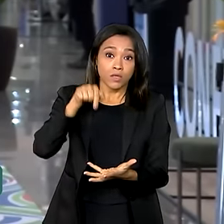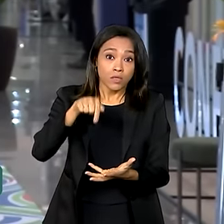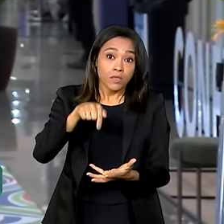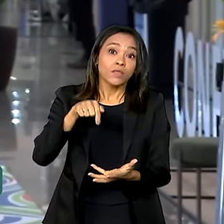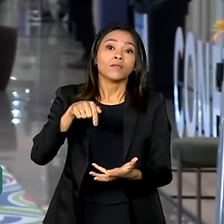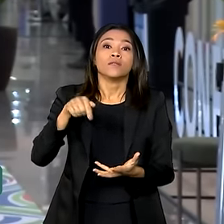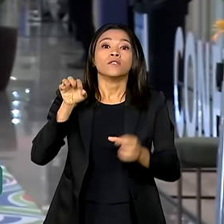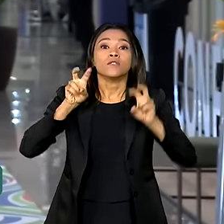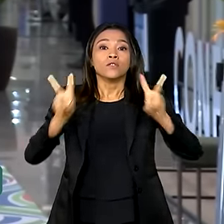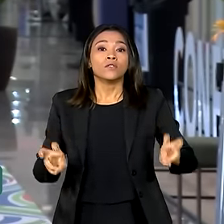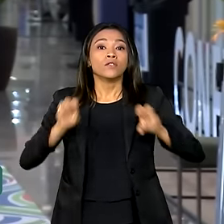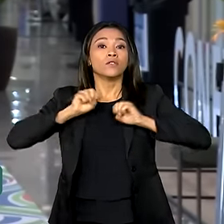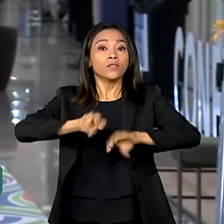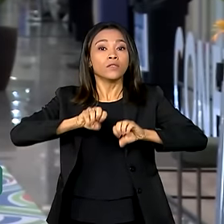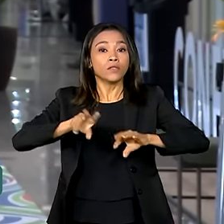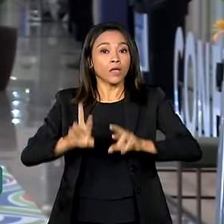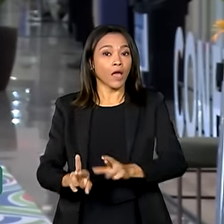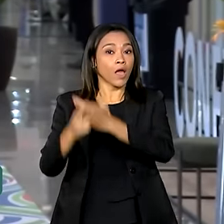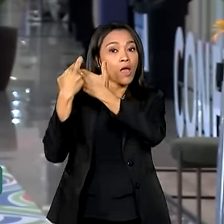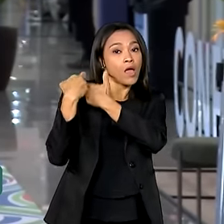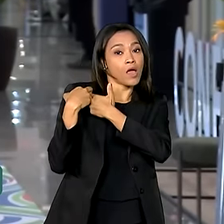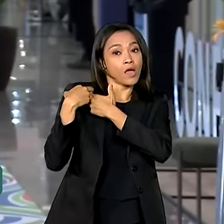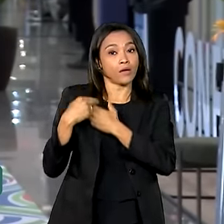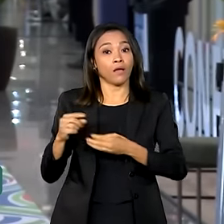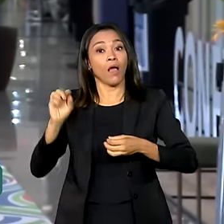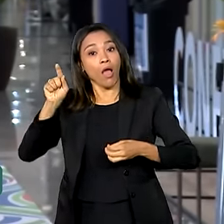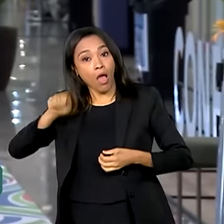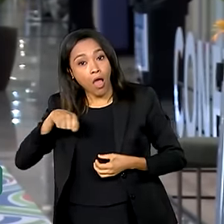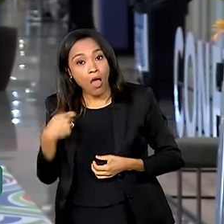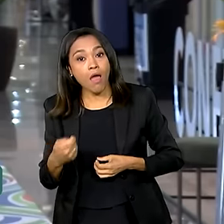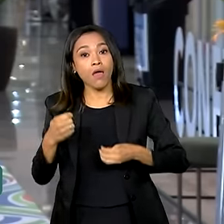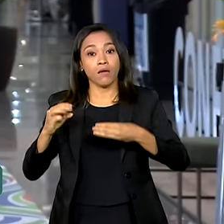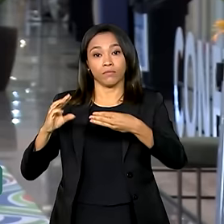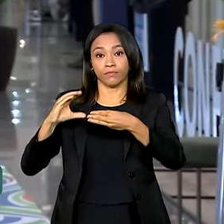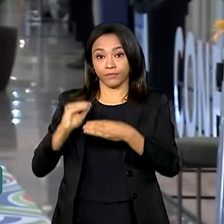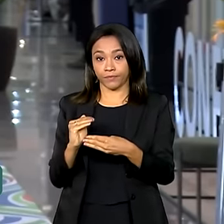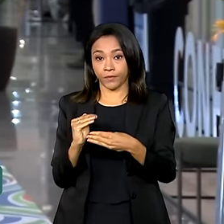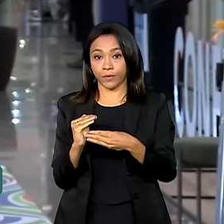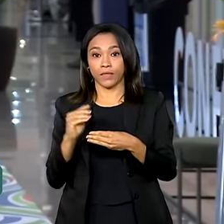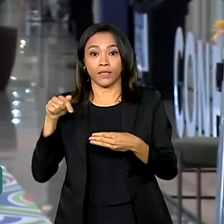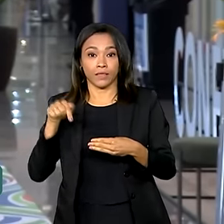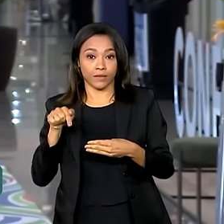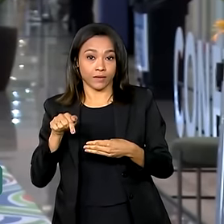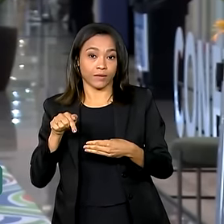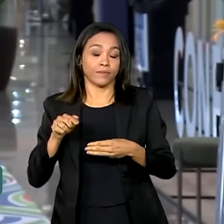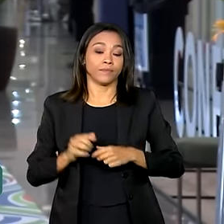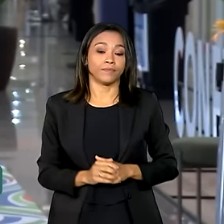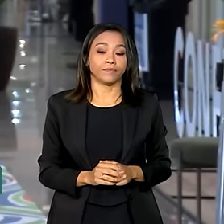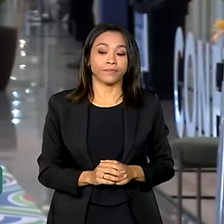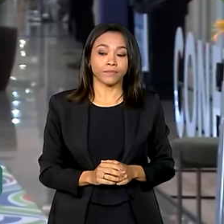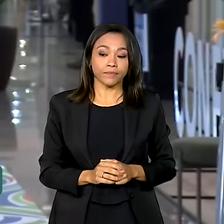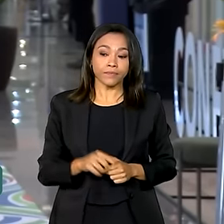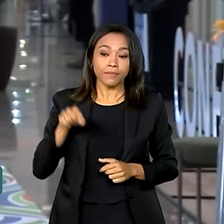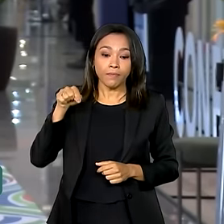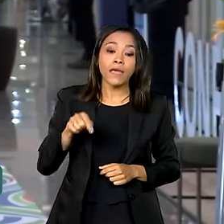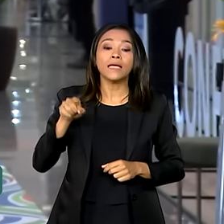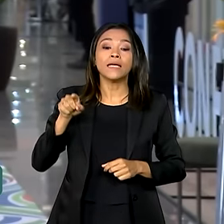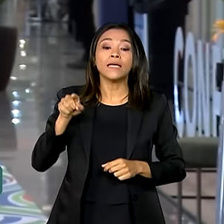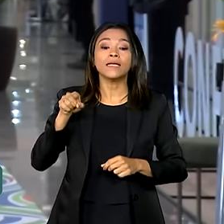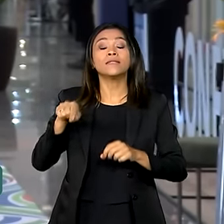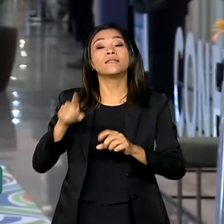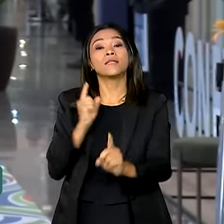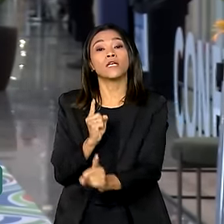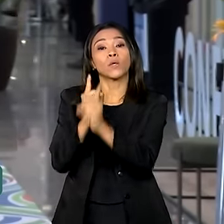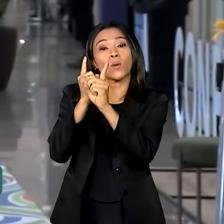organizado pela Unesco, a Organização das Nações Unidas para a Educação, a Ciência e Cultura. Esse evento